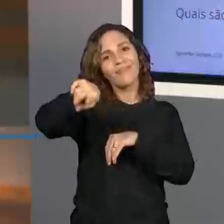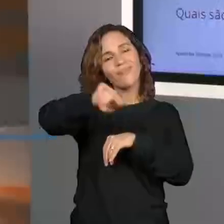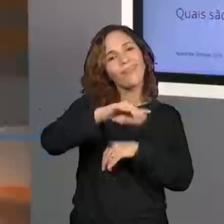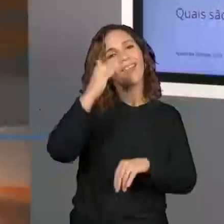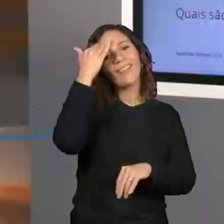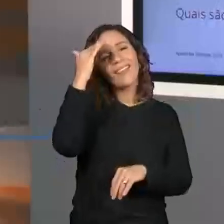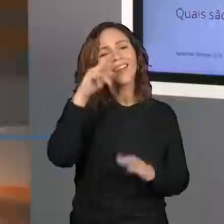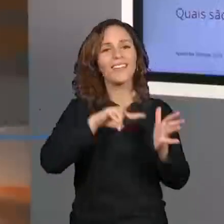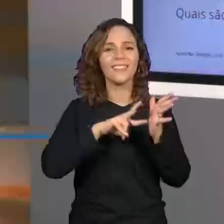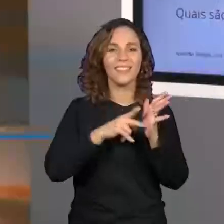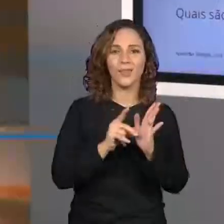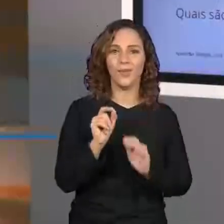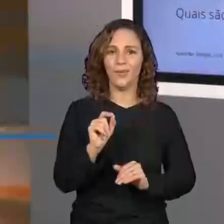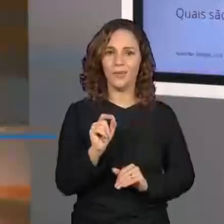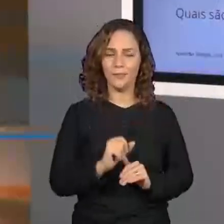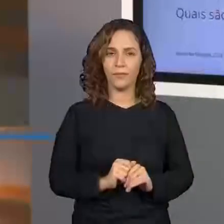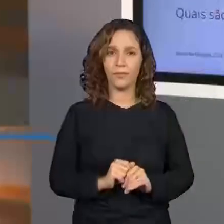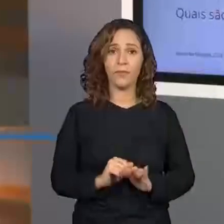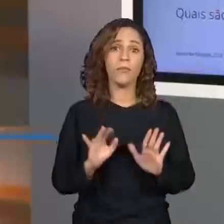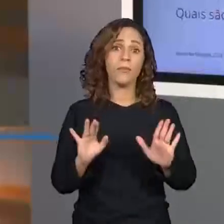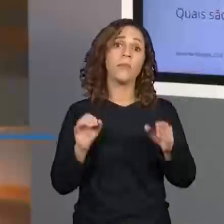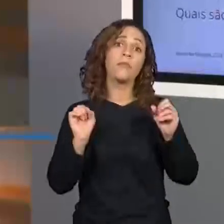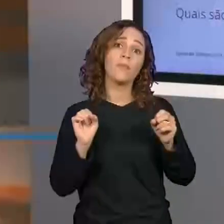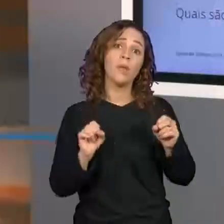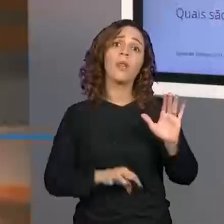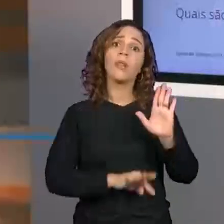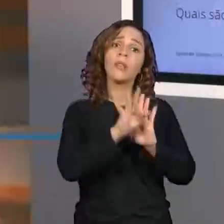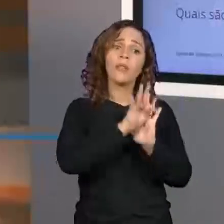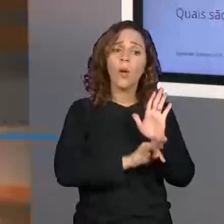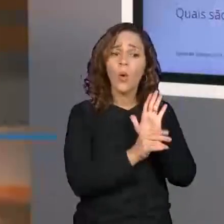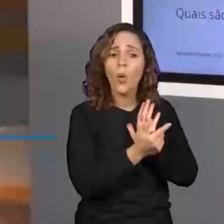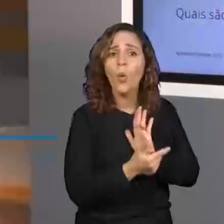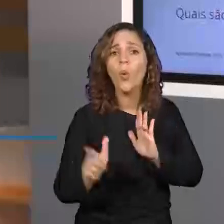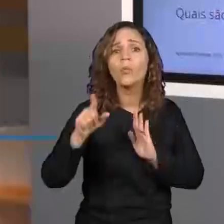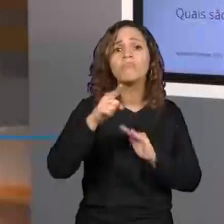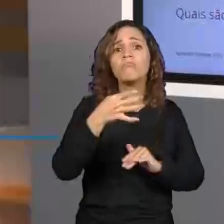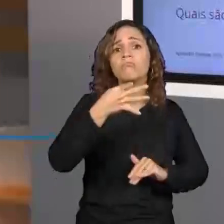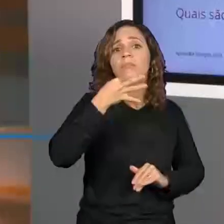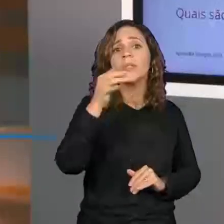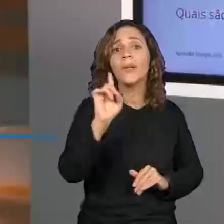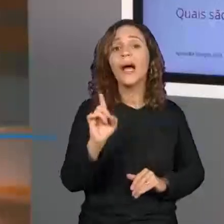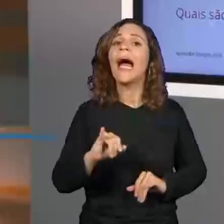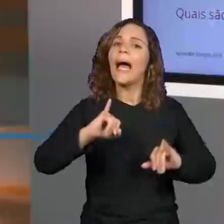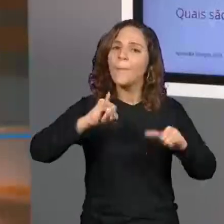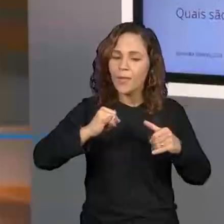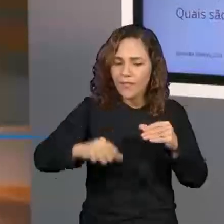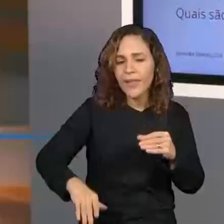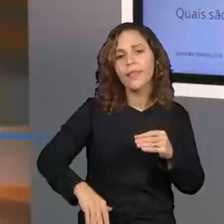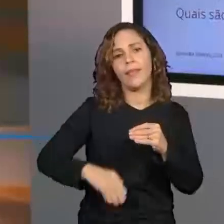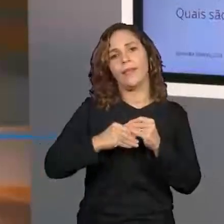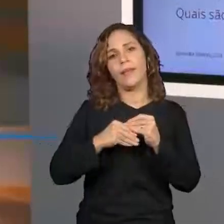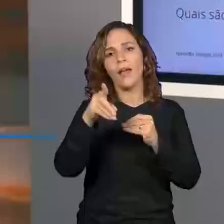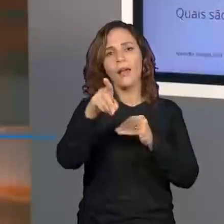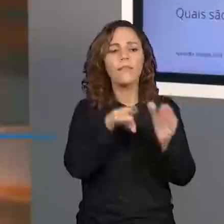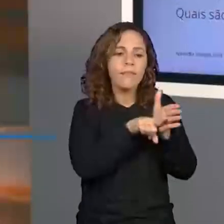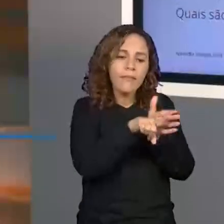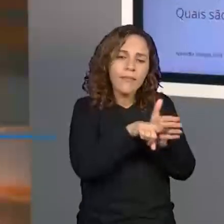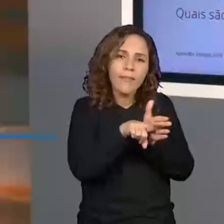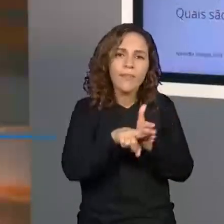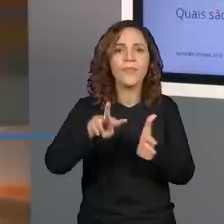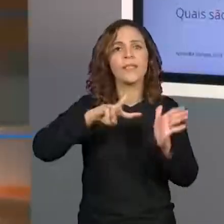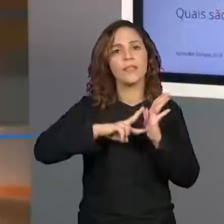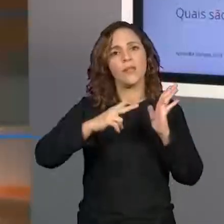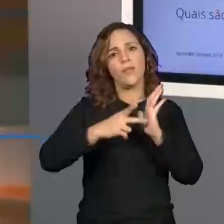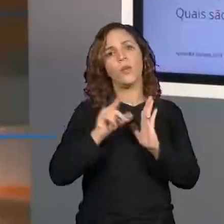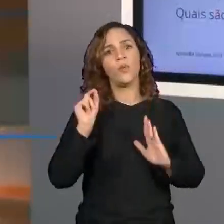gente discutir as palavras. Mas pode ser que num texto tenha alguma palavra aí que você desconhece. Então, continua fazendo esse exercício.